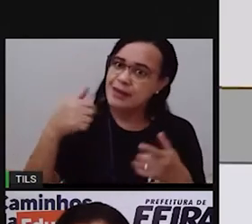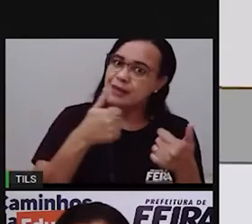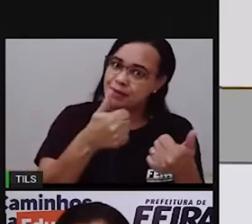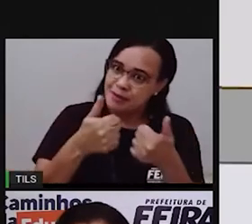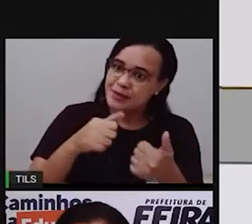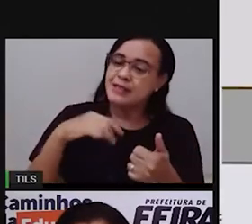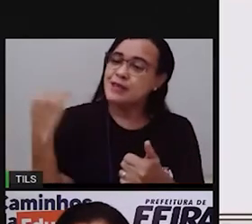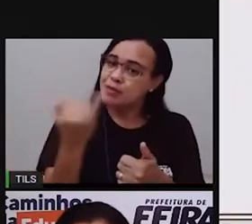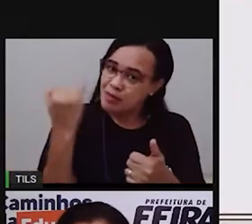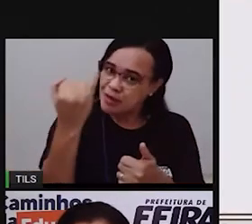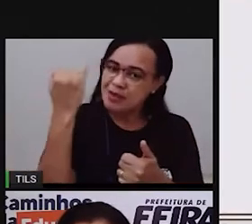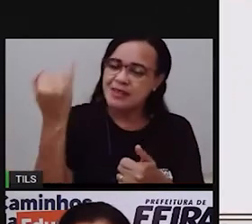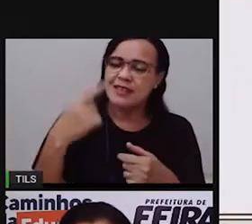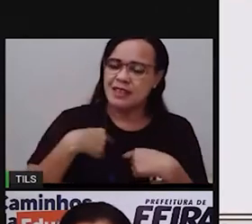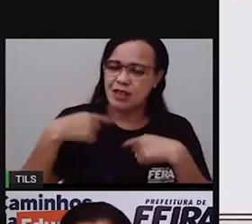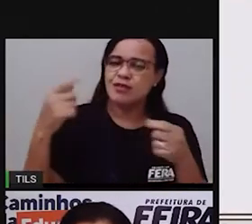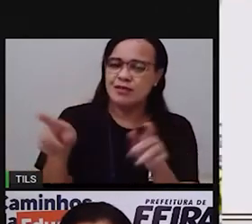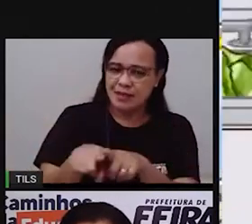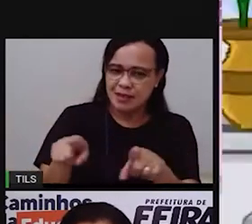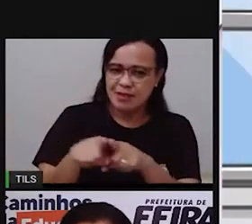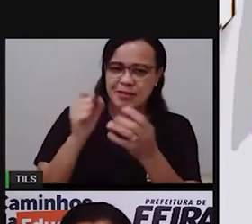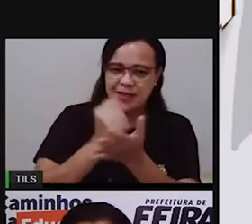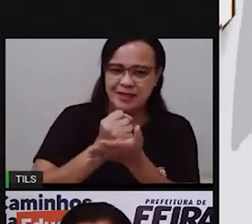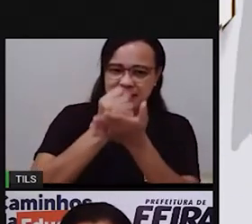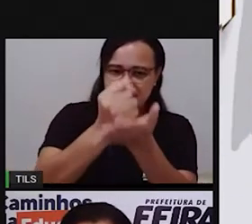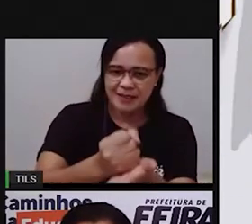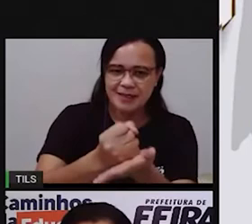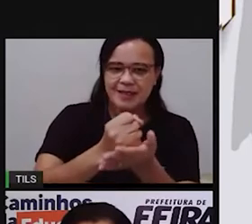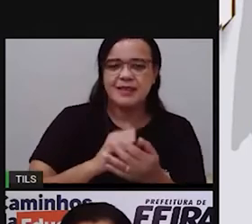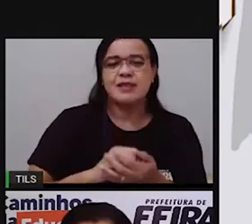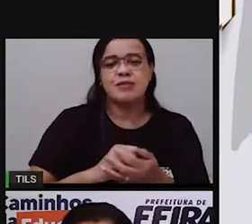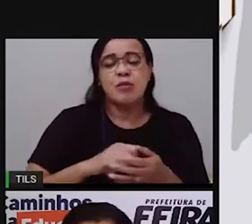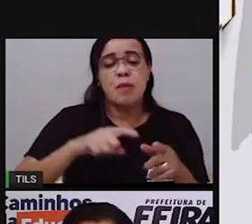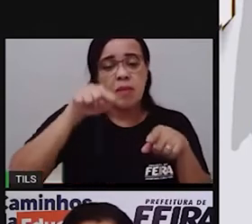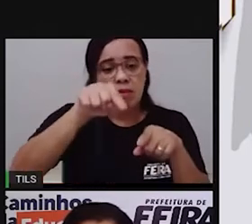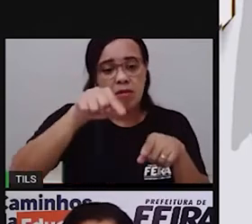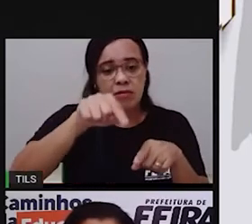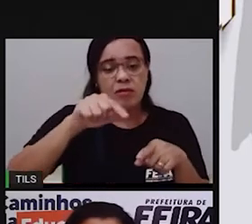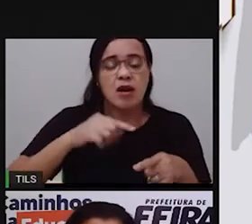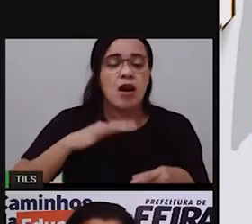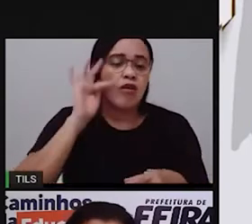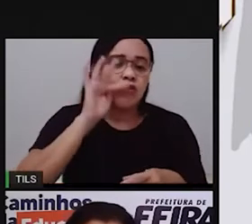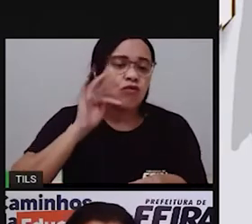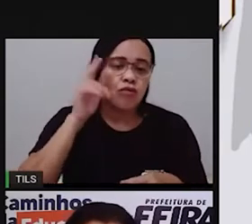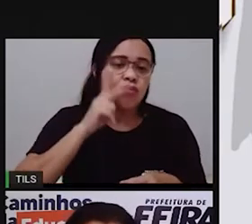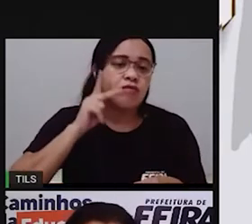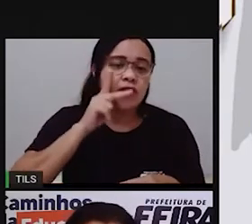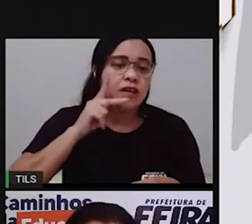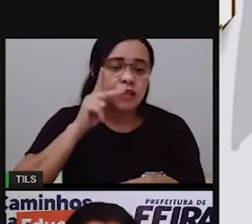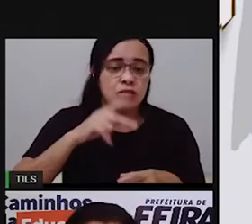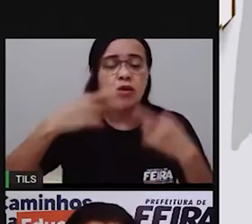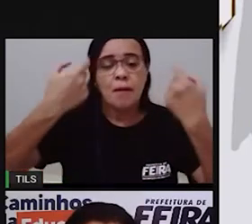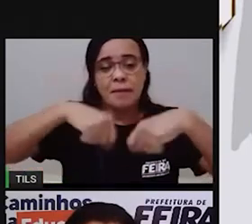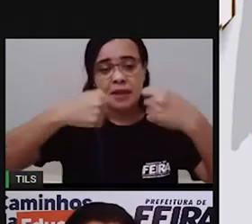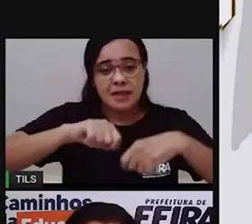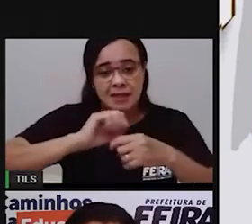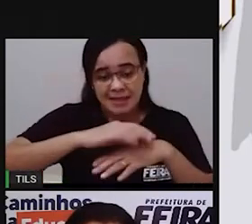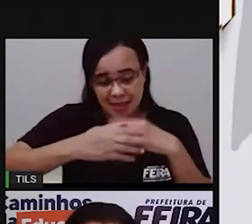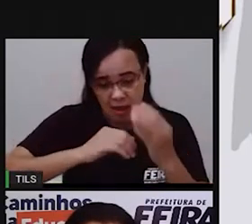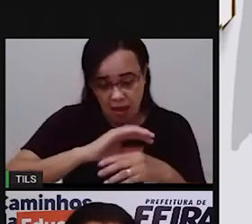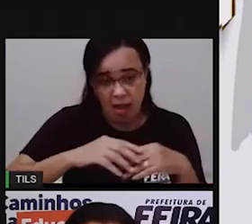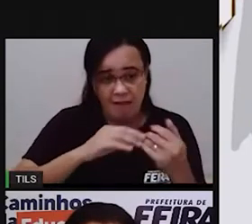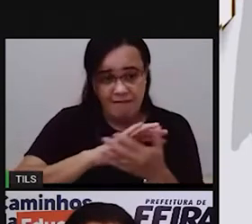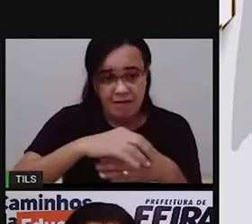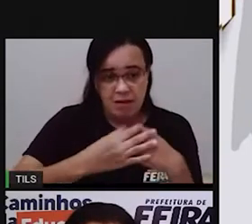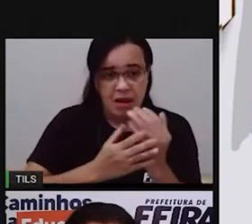Também quero colaborar! Claro, Dona Dulce! Hábitos saudáveis como lavar as frutas, verduras e legumes em água corrente, além de